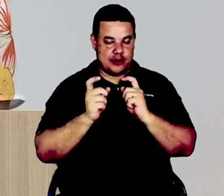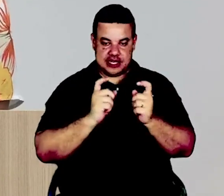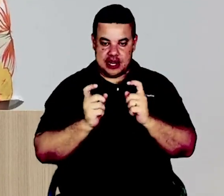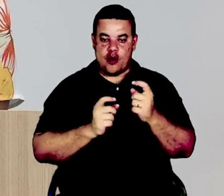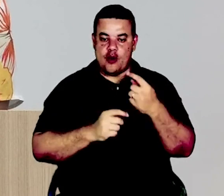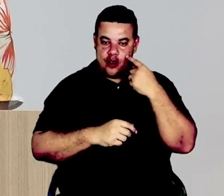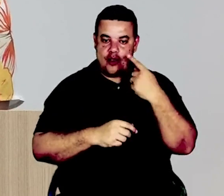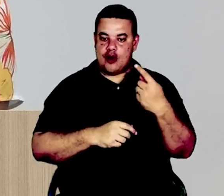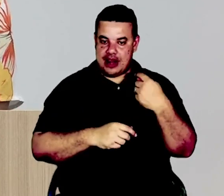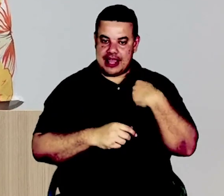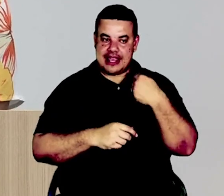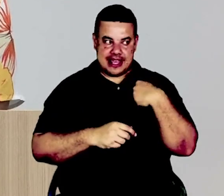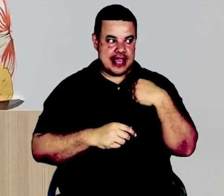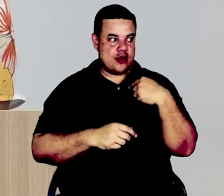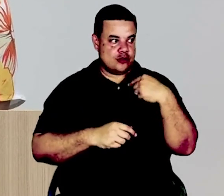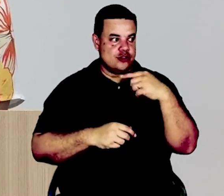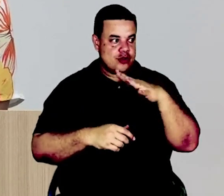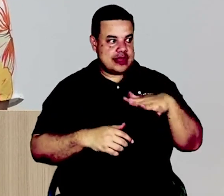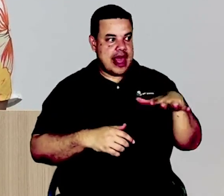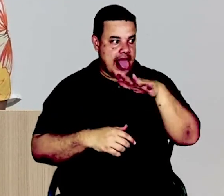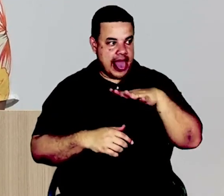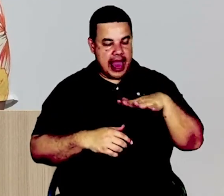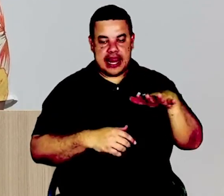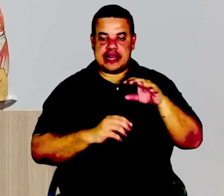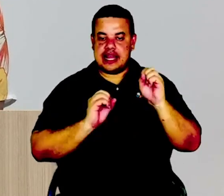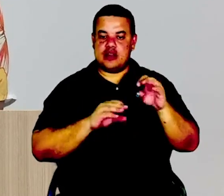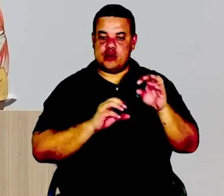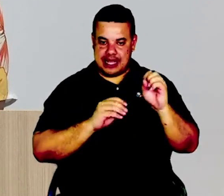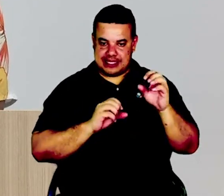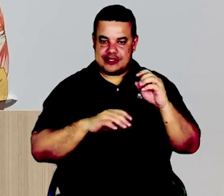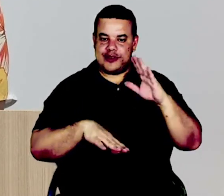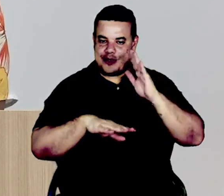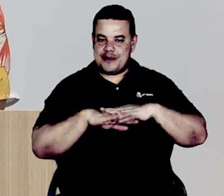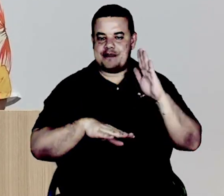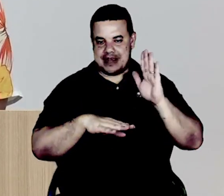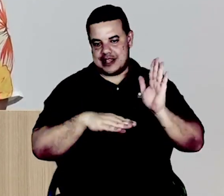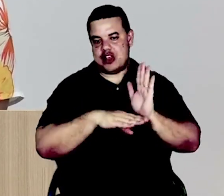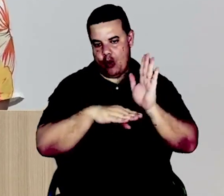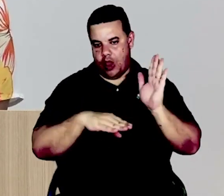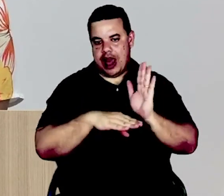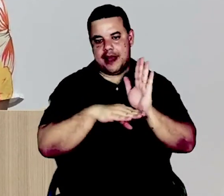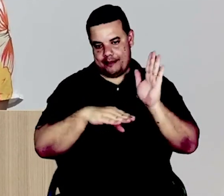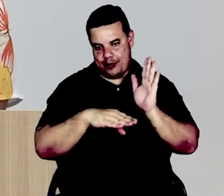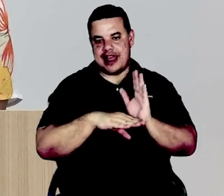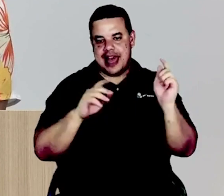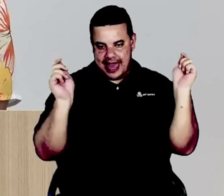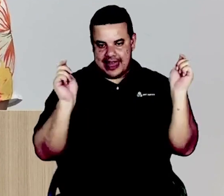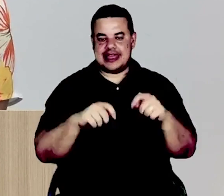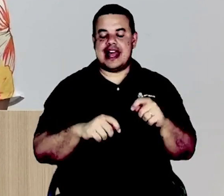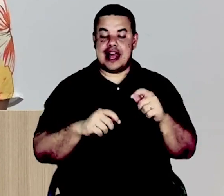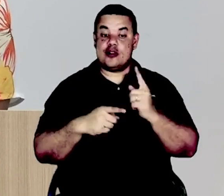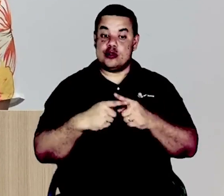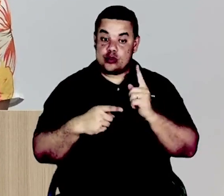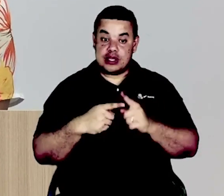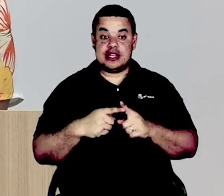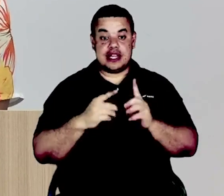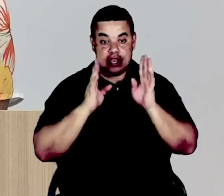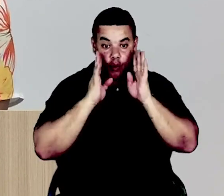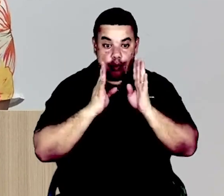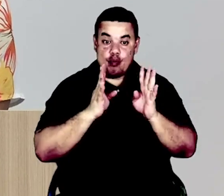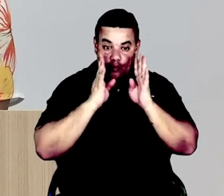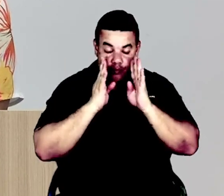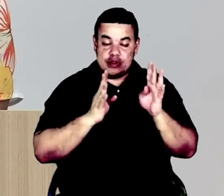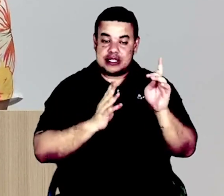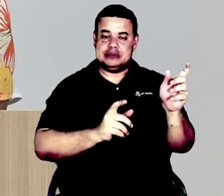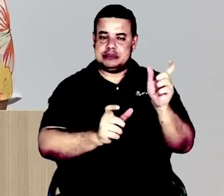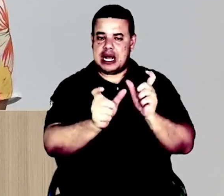sou da área da educação. Eu acho que eu teria muito mais a colaborar do que ter que ouvir palavras